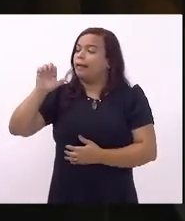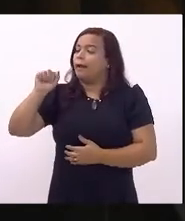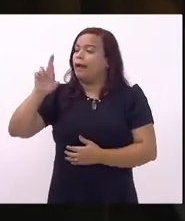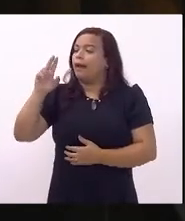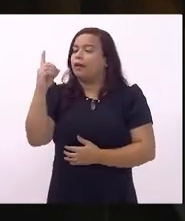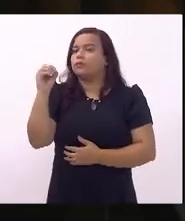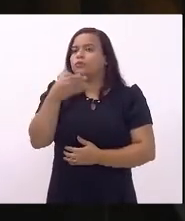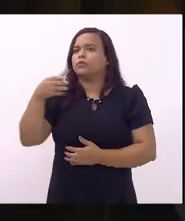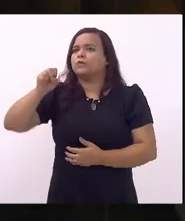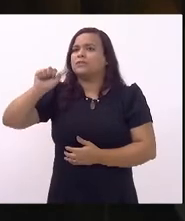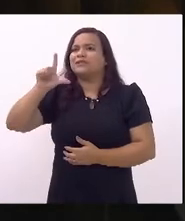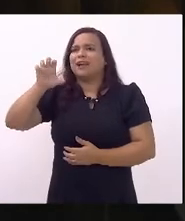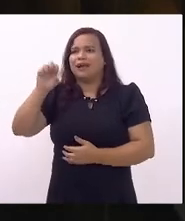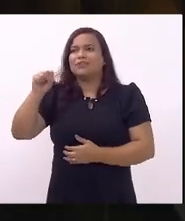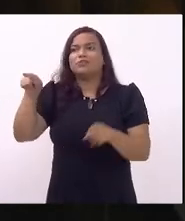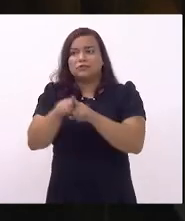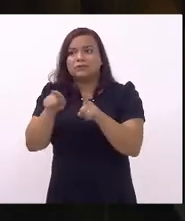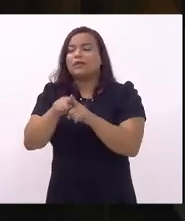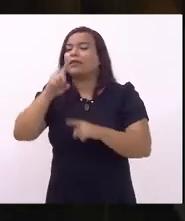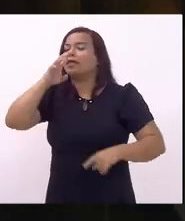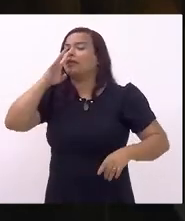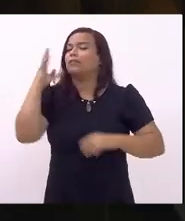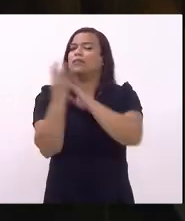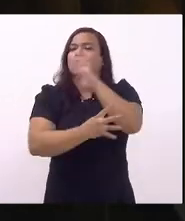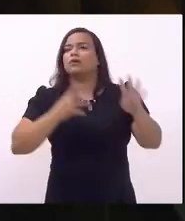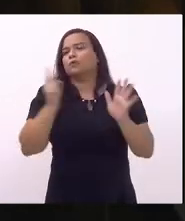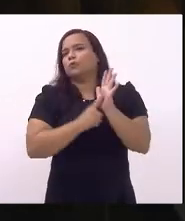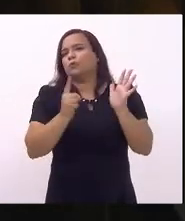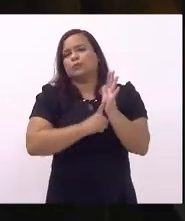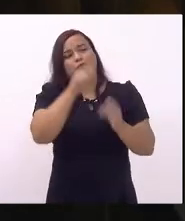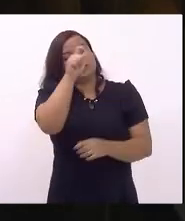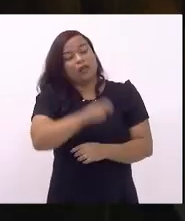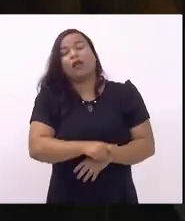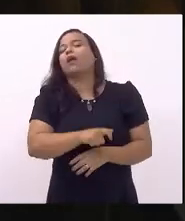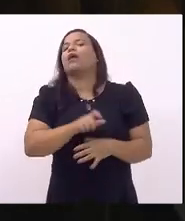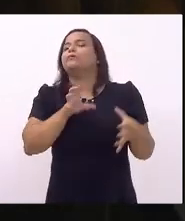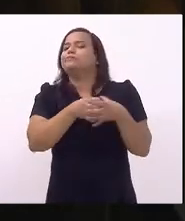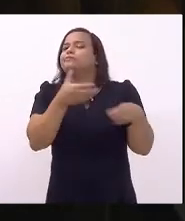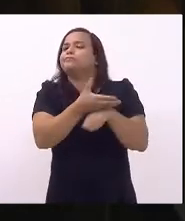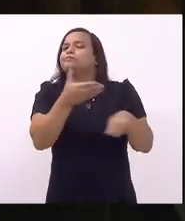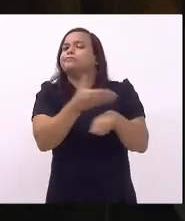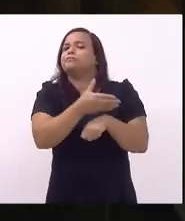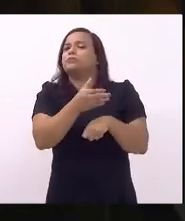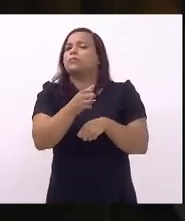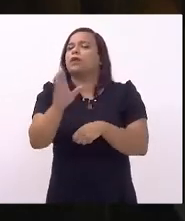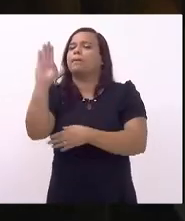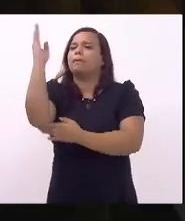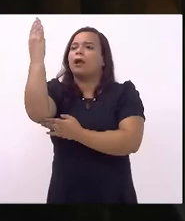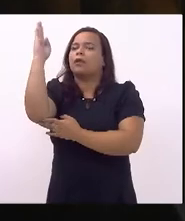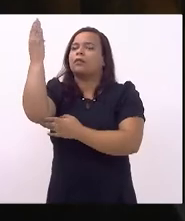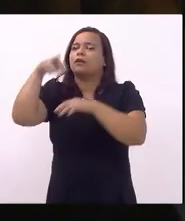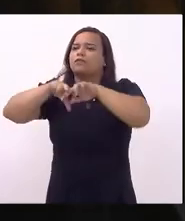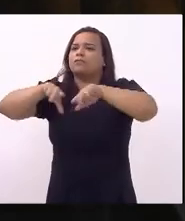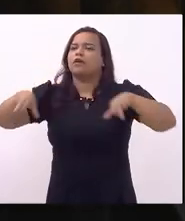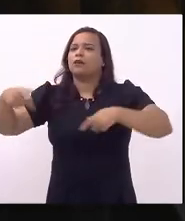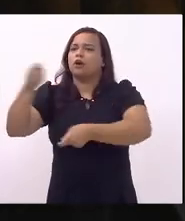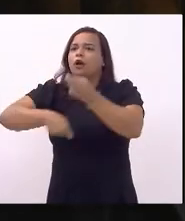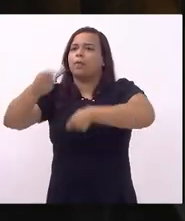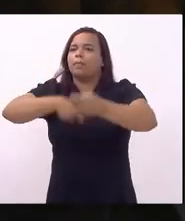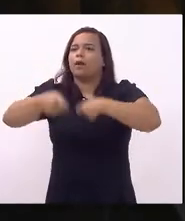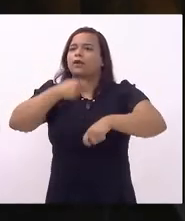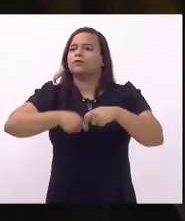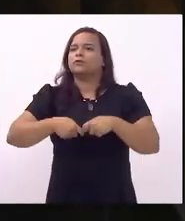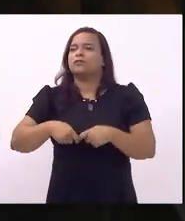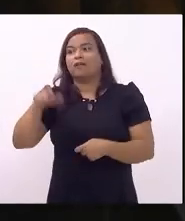participar de conluios envolvendo comércio ilegal de madeiras o ministro do meio ambiente aquele que quer passar a boiada